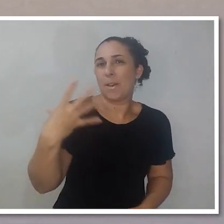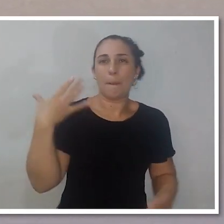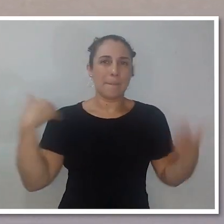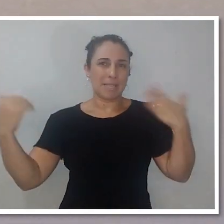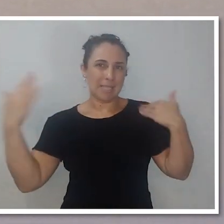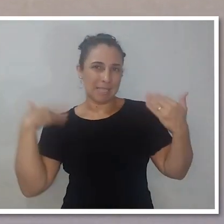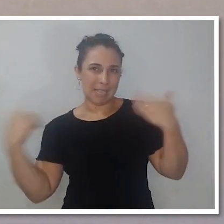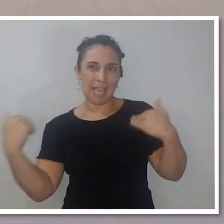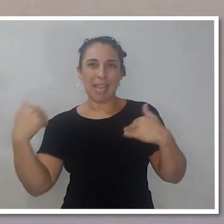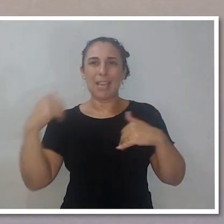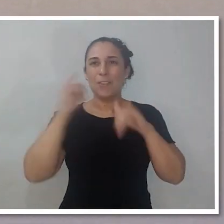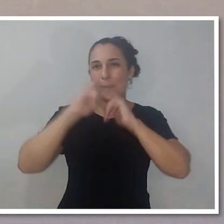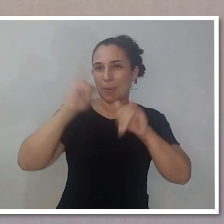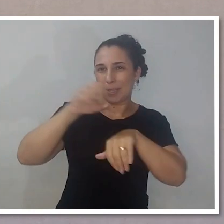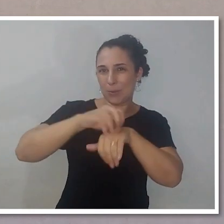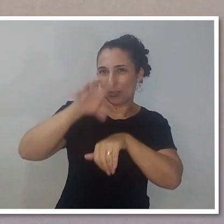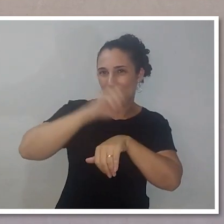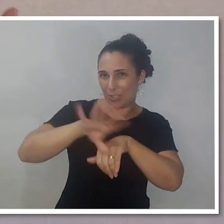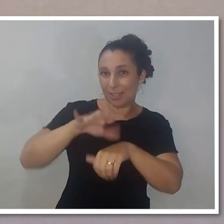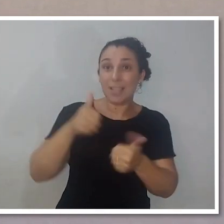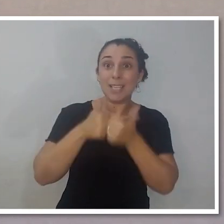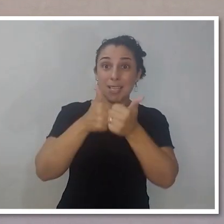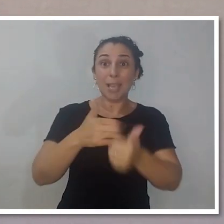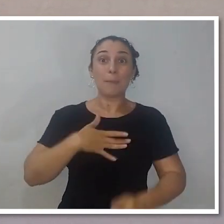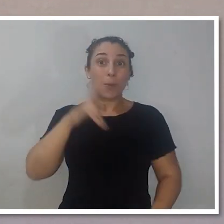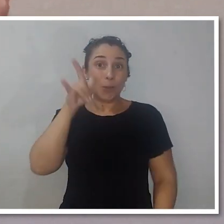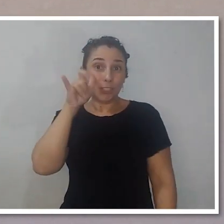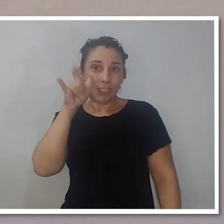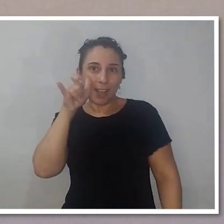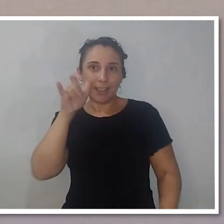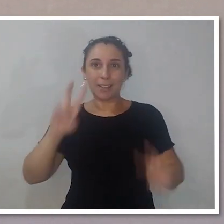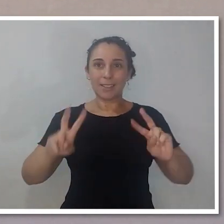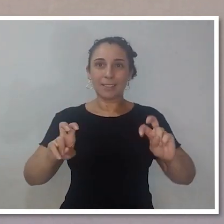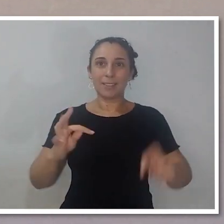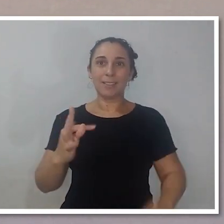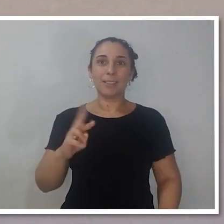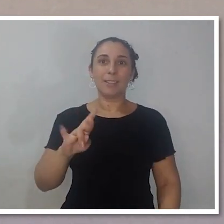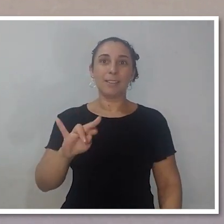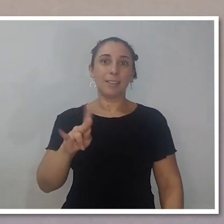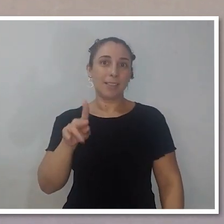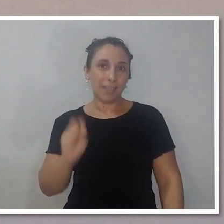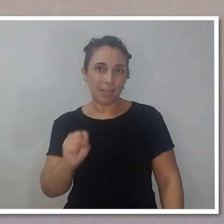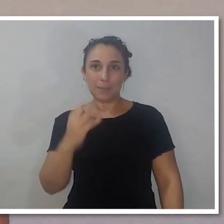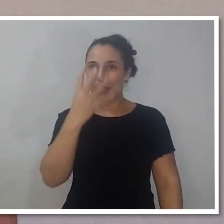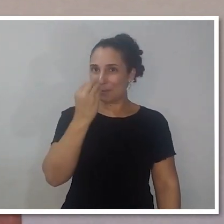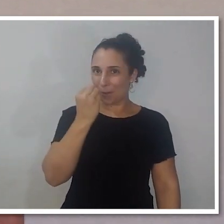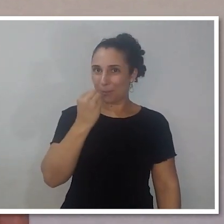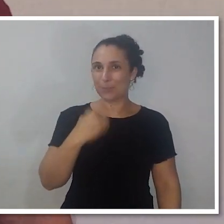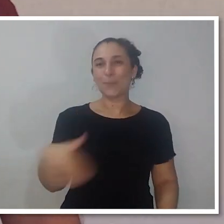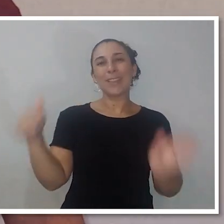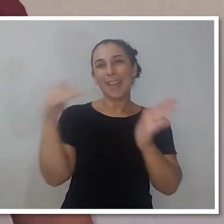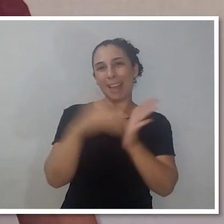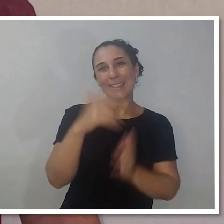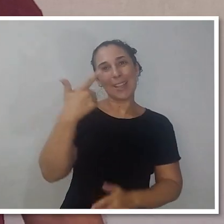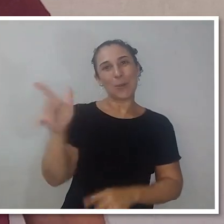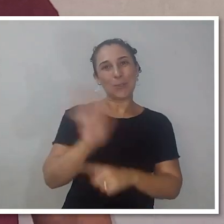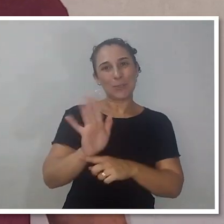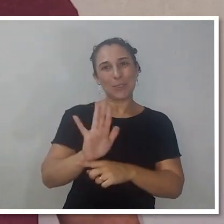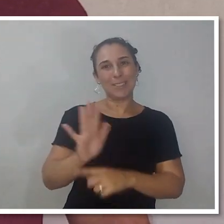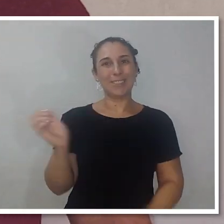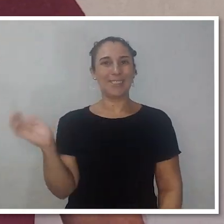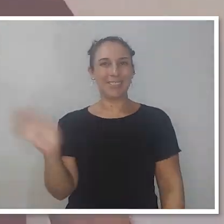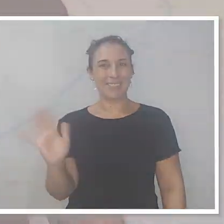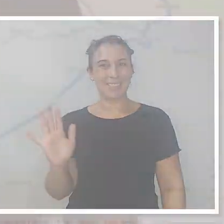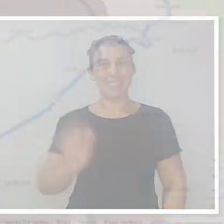as viagens que eu fiz, sobre os passeios com informações e dicas, segue lá no Instagram, Trips e Fotos. A gente se vê na